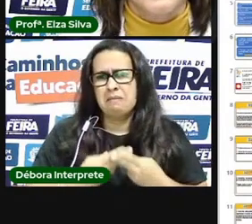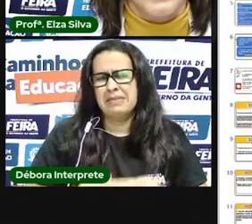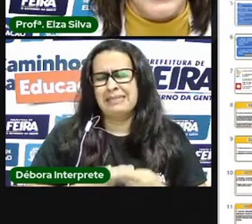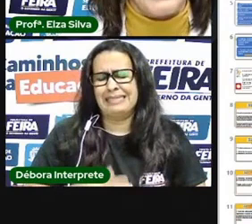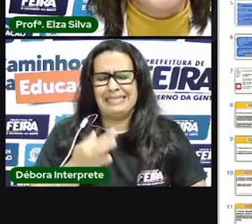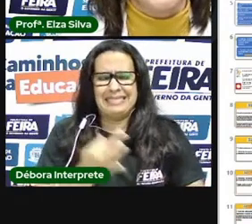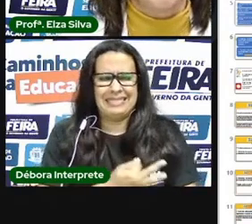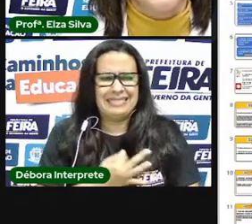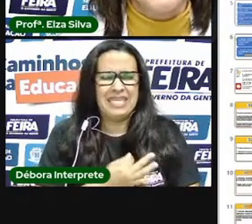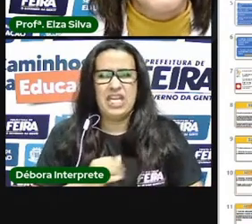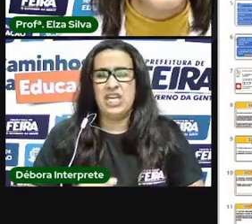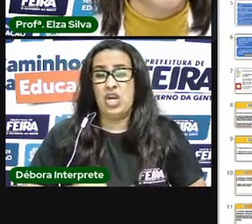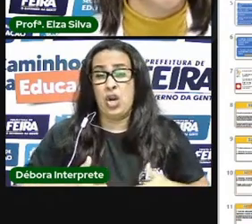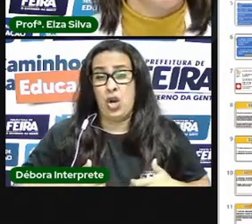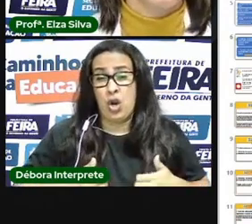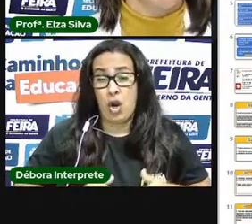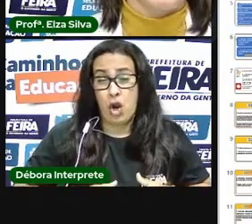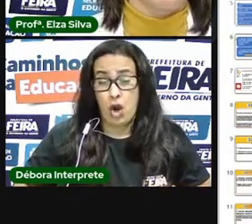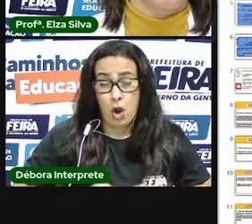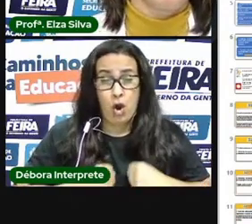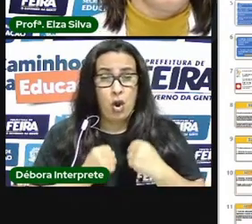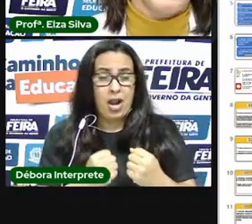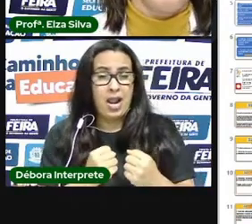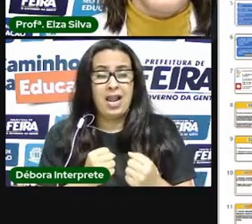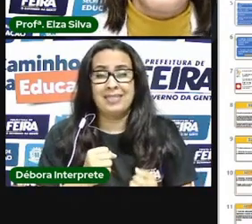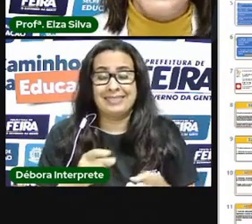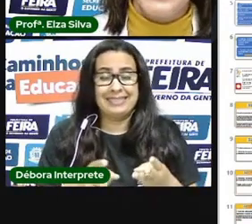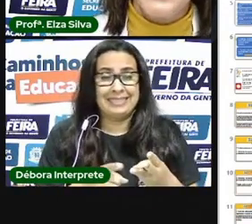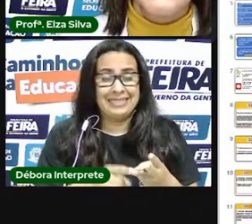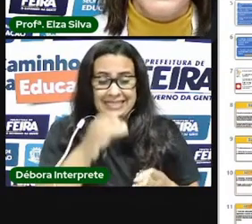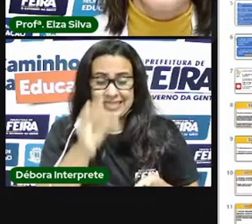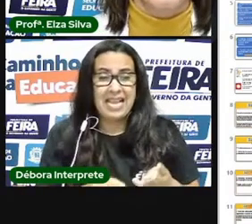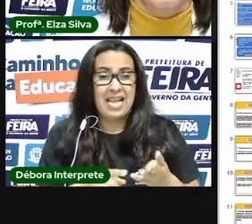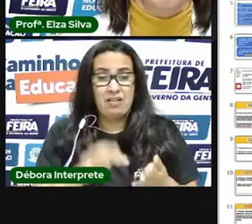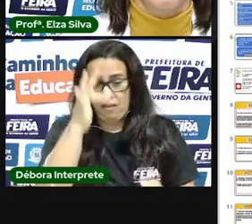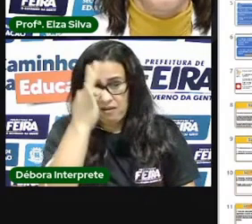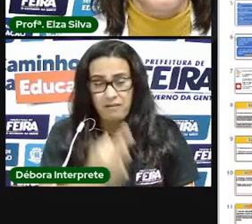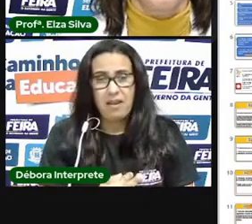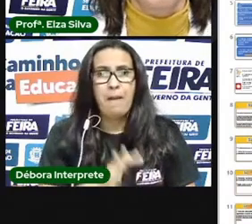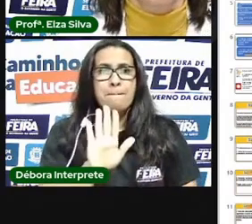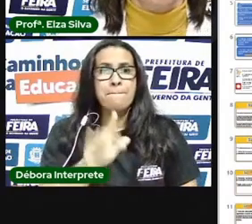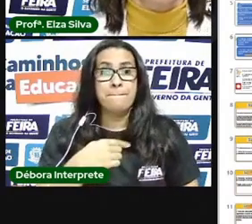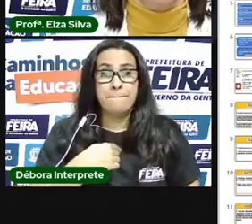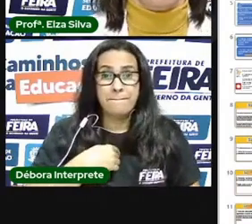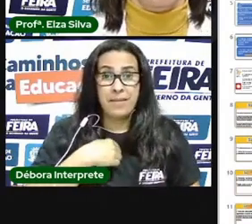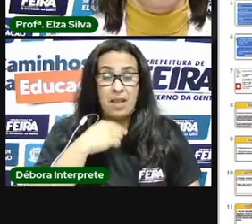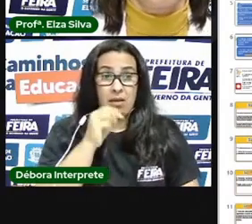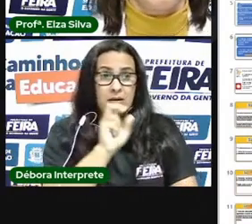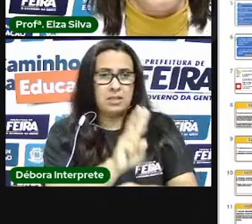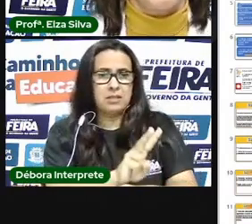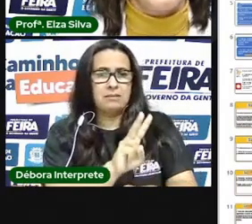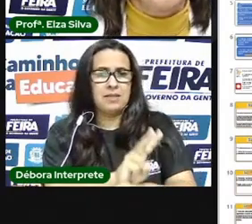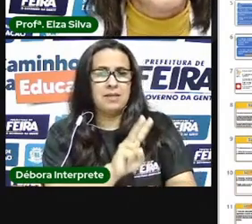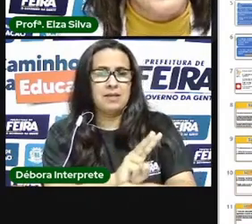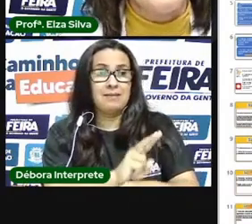coragem, as certezas e até a minha fé. Mas minha esperança é maior que todo o medo.